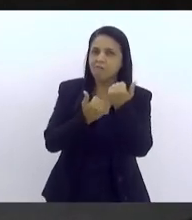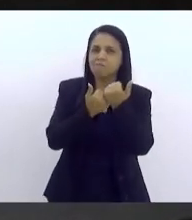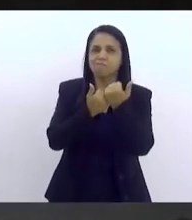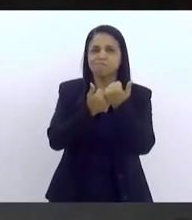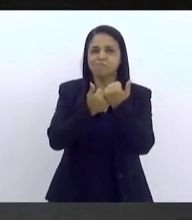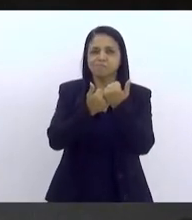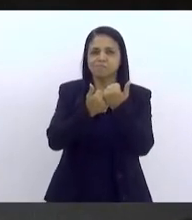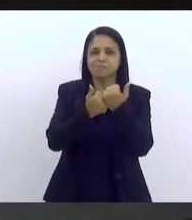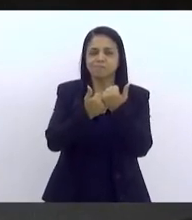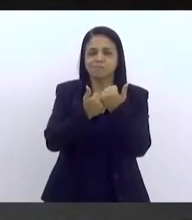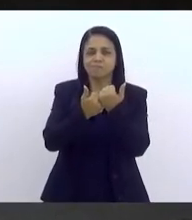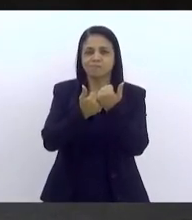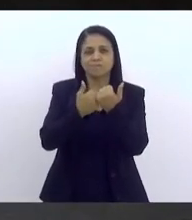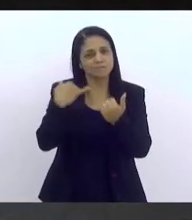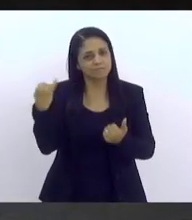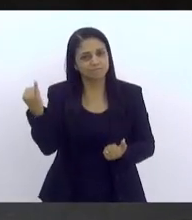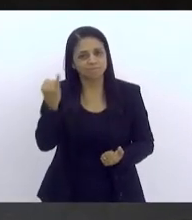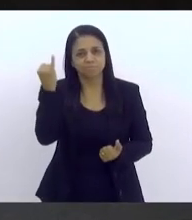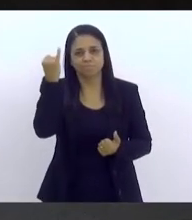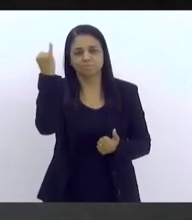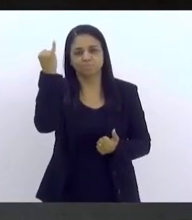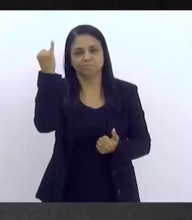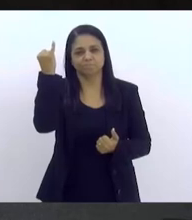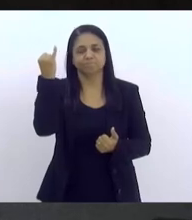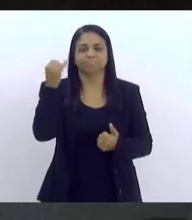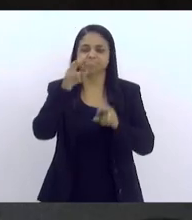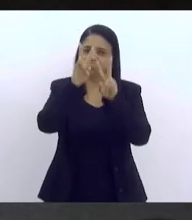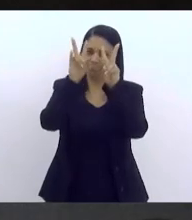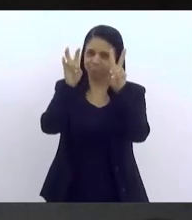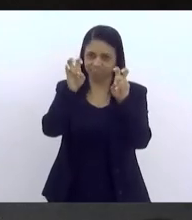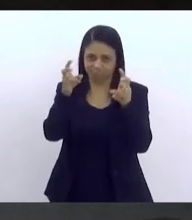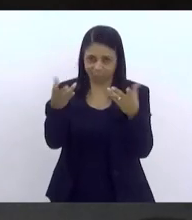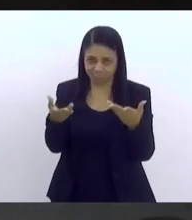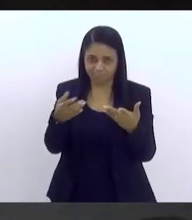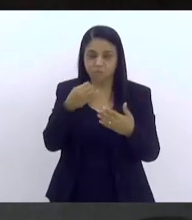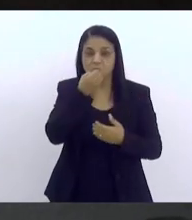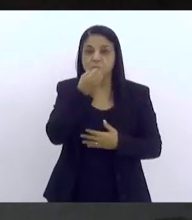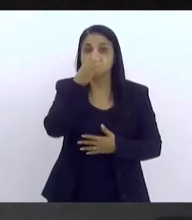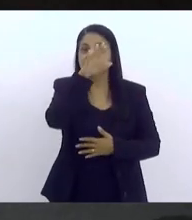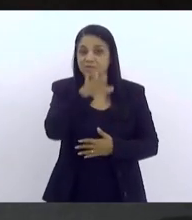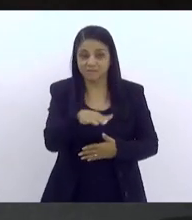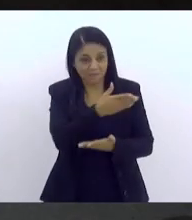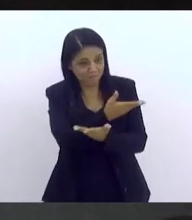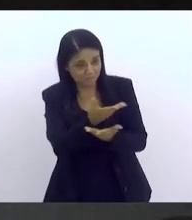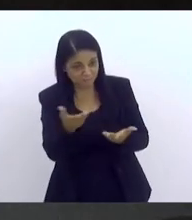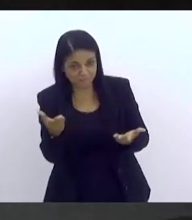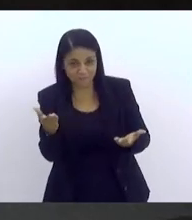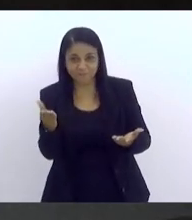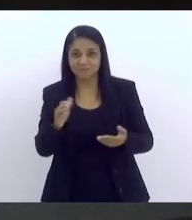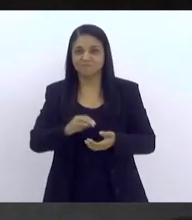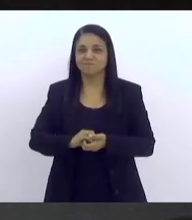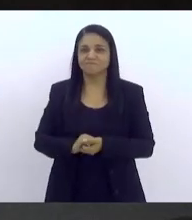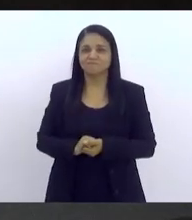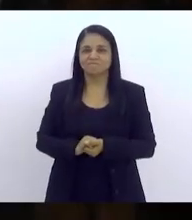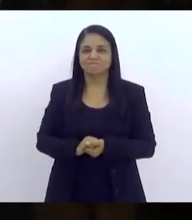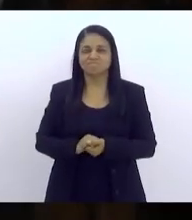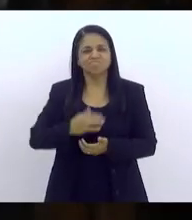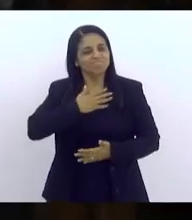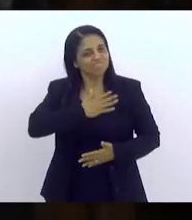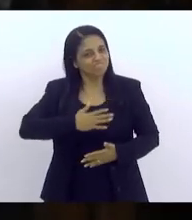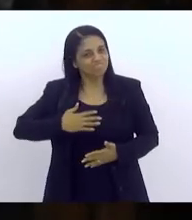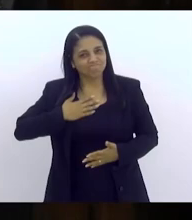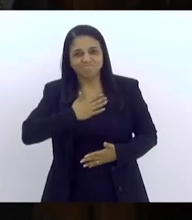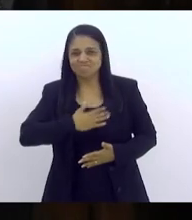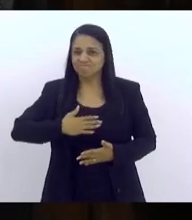causa bastante importante. Então, pessoal, boa tarde. É uma satisfação